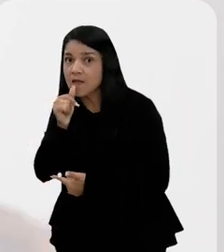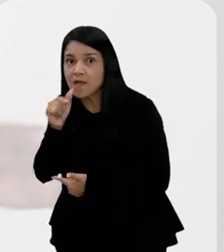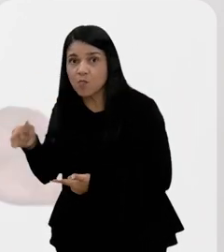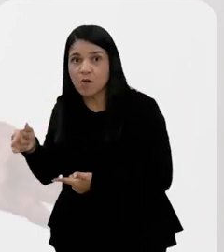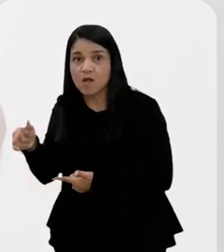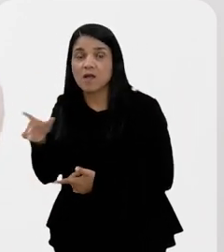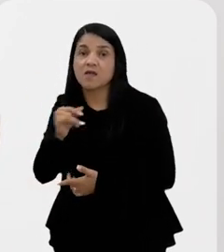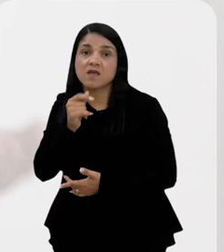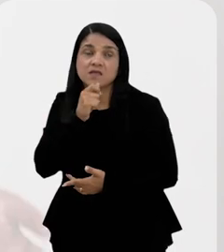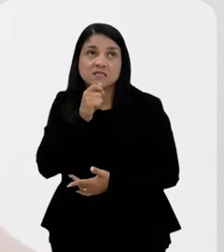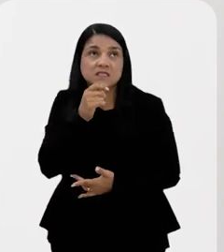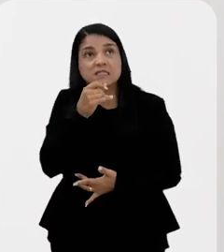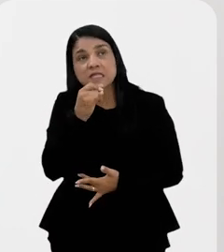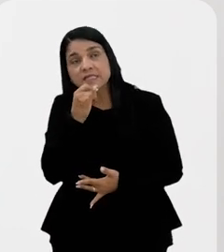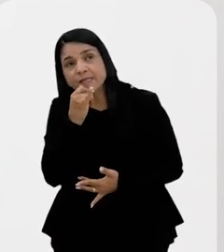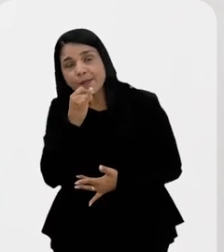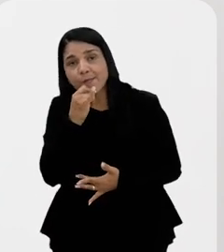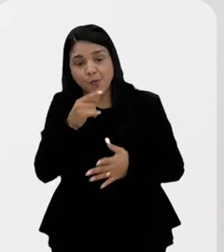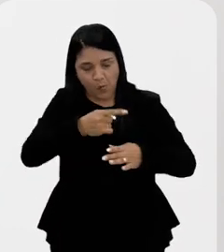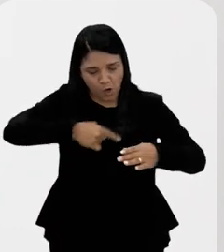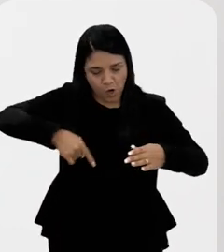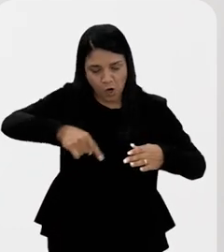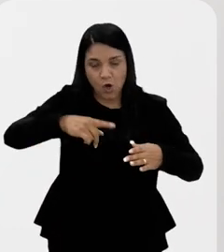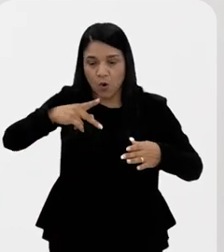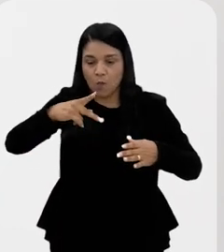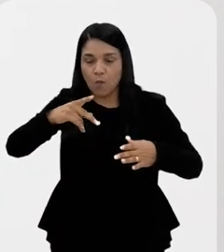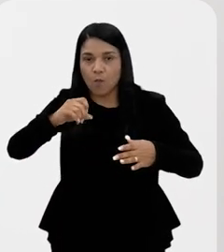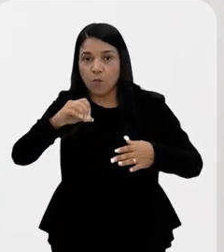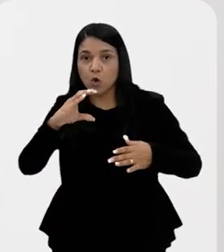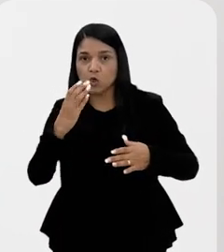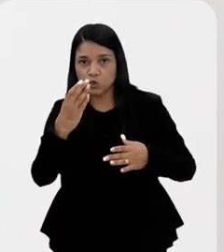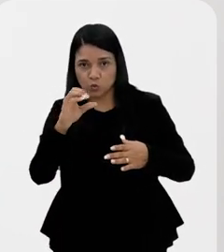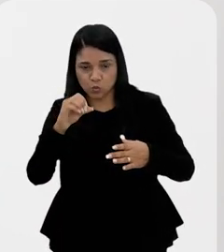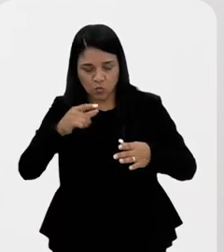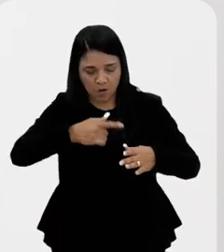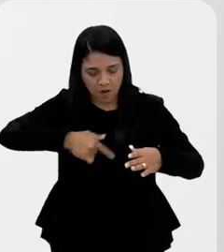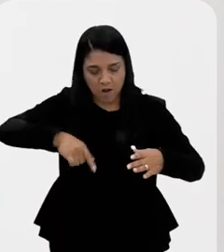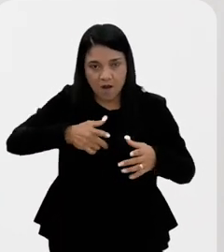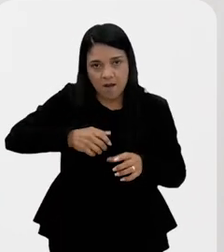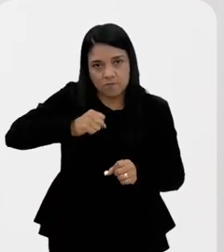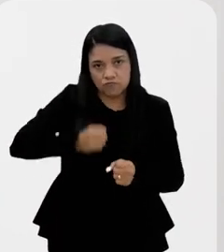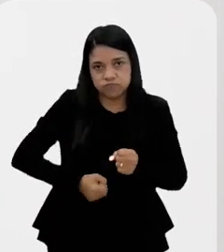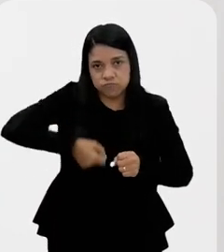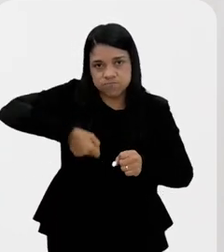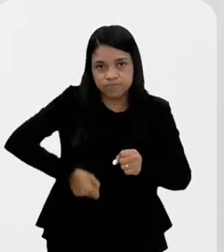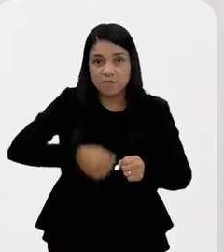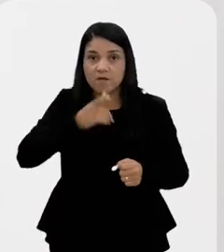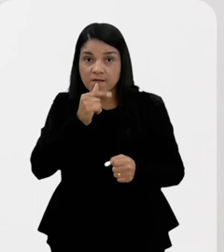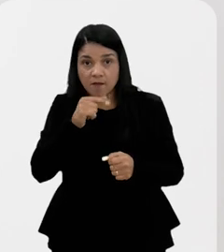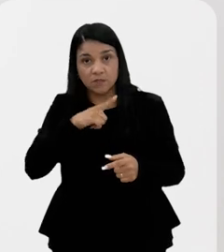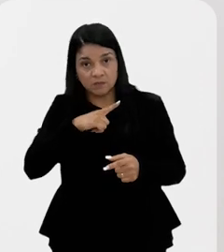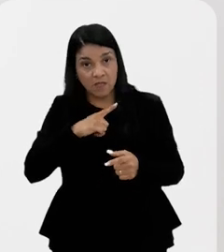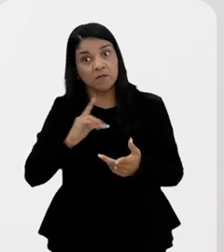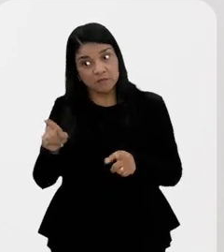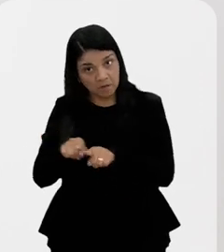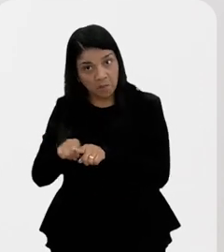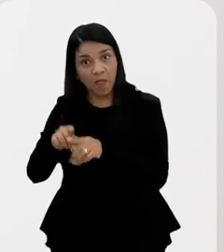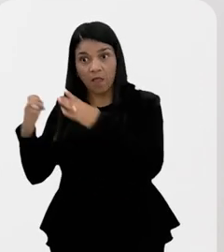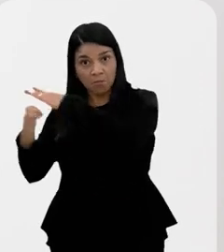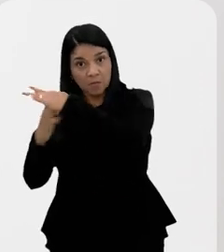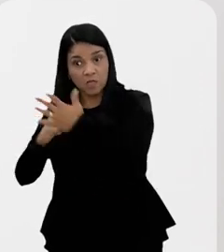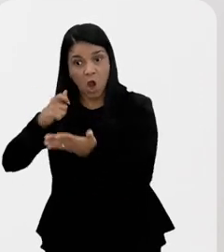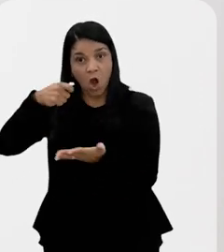As pessoas, por exemplo, que fazem a extração da água por meio de poço artesiano, está sendo tarifada pelas